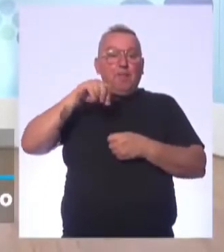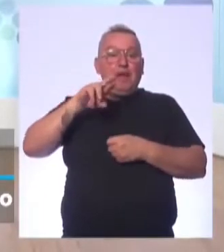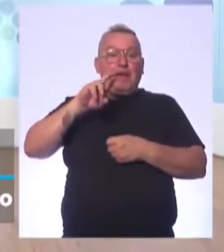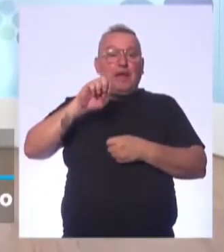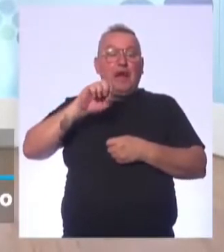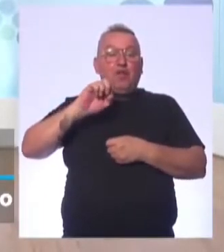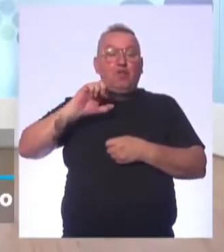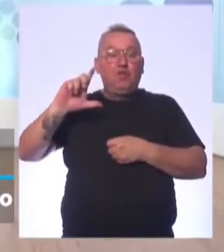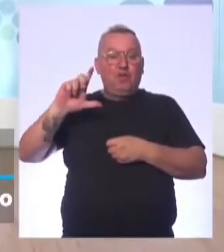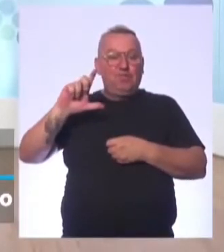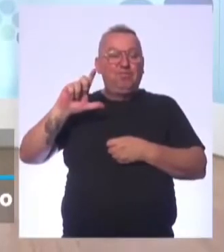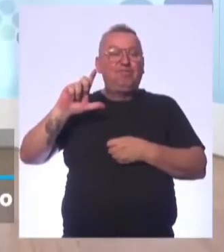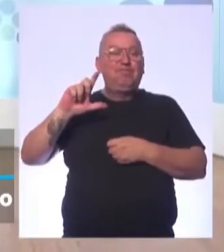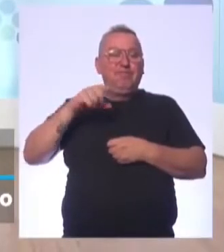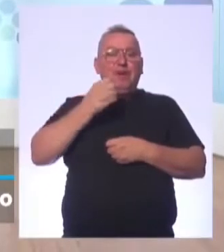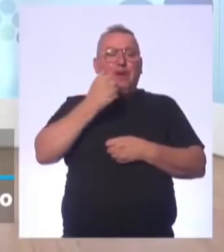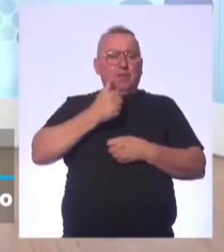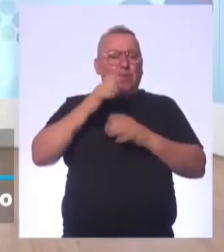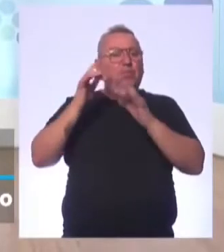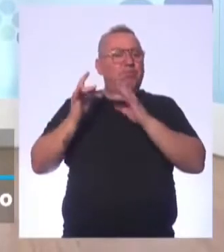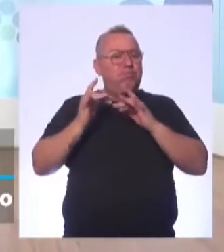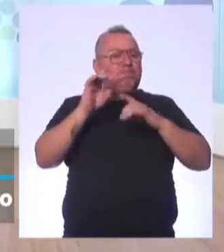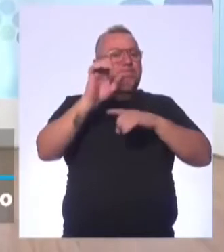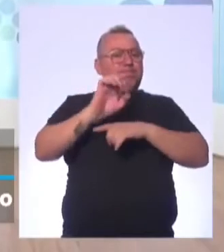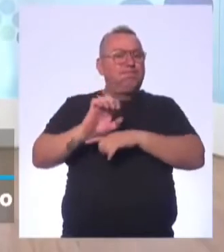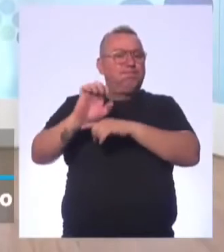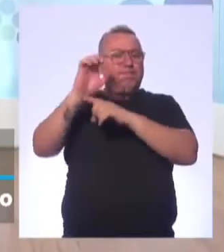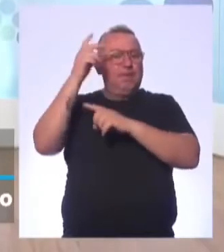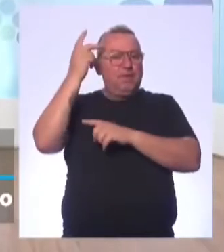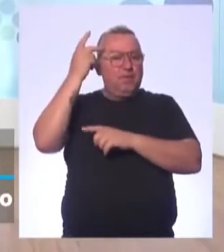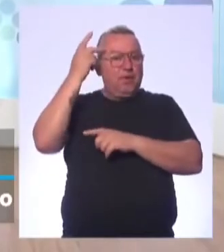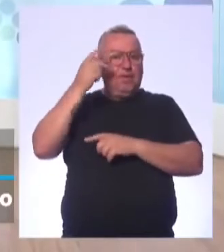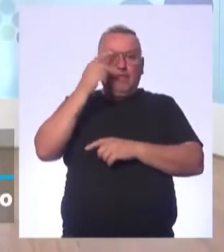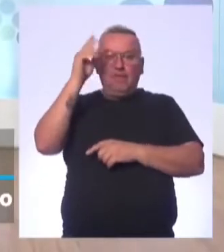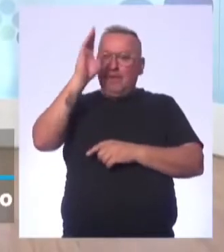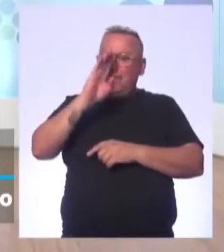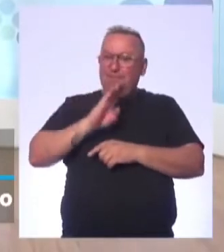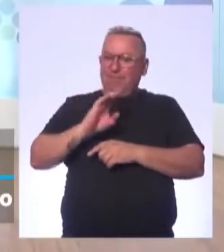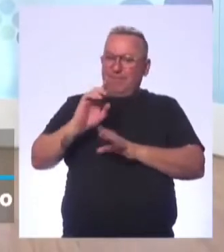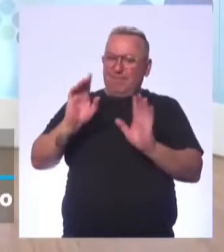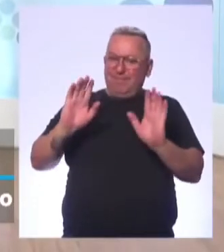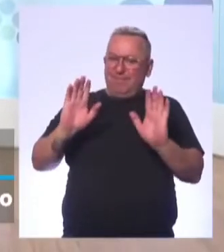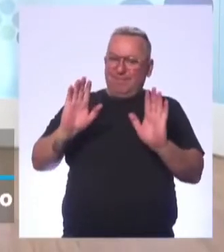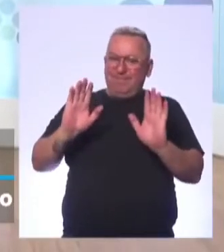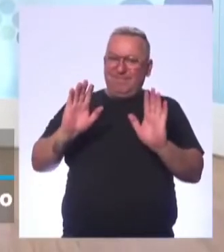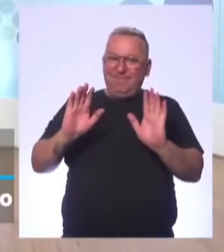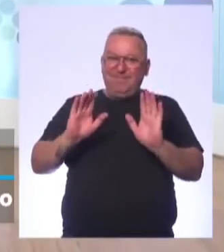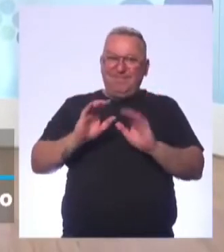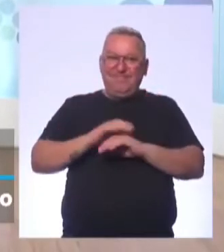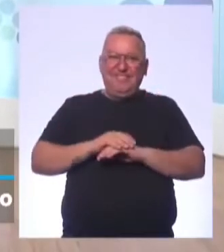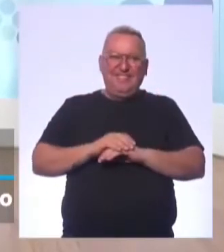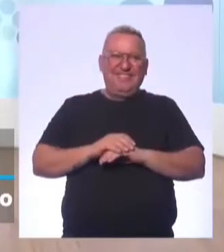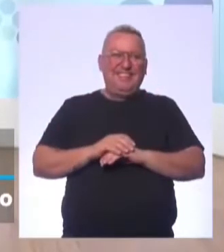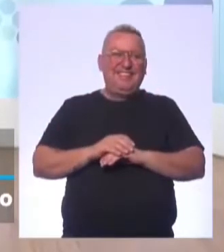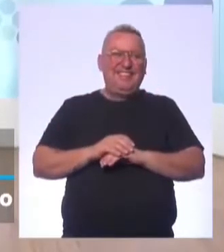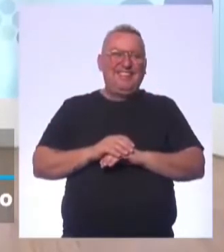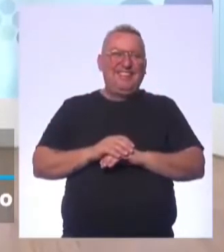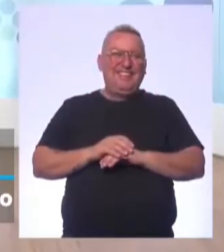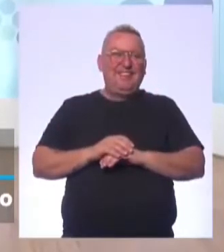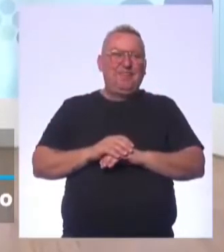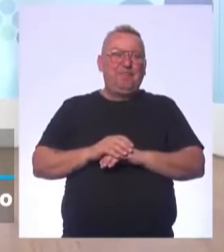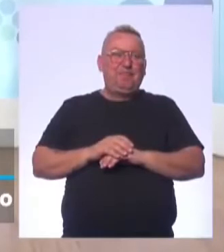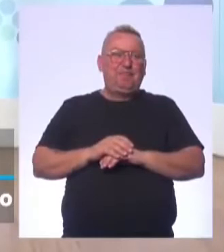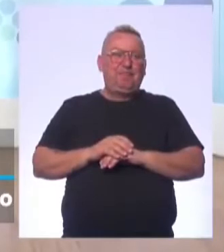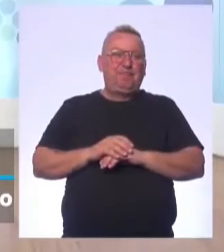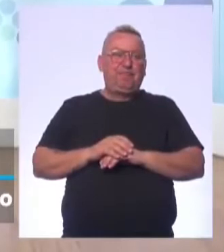interação com o estado de São Paulo inteiro. Não vou falar Brasil, tá? Não, não. Fala Brasil. Oi, Brasil! Vou sentar, então.